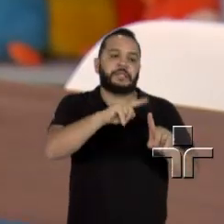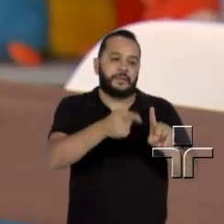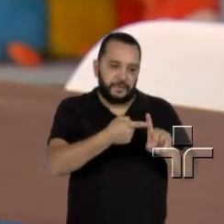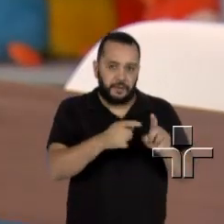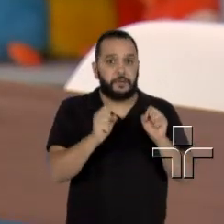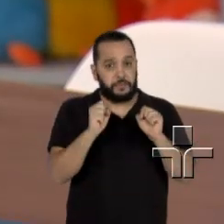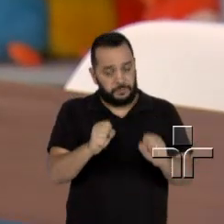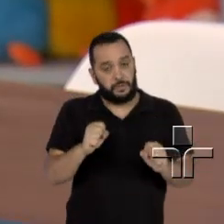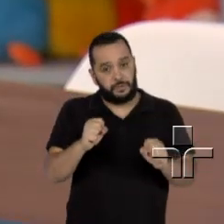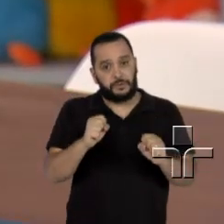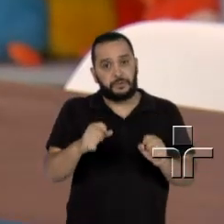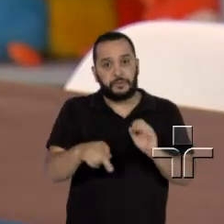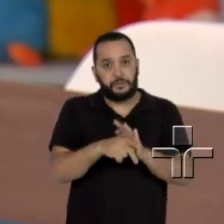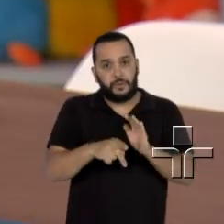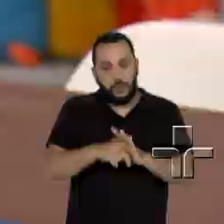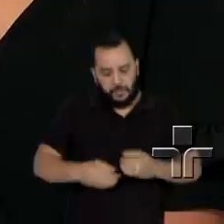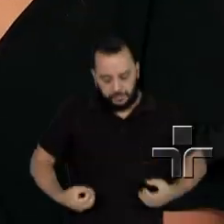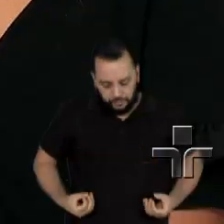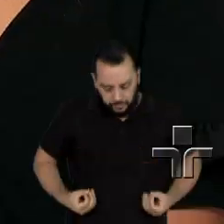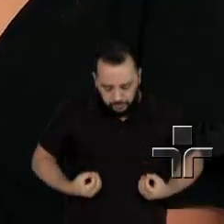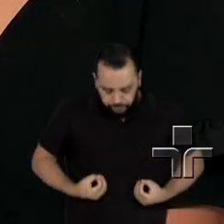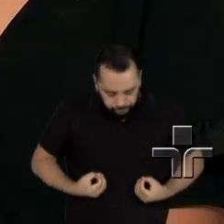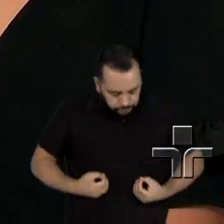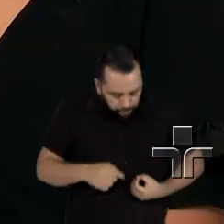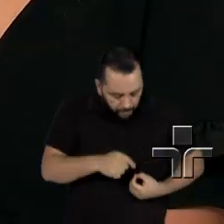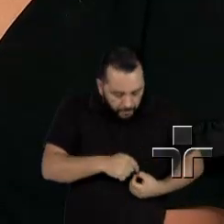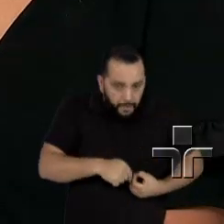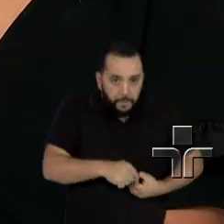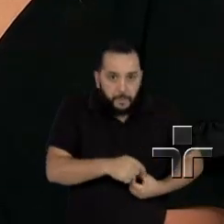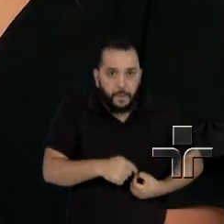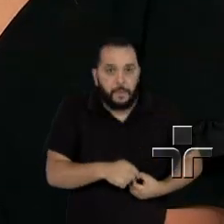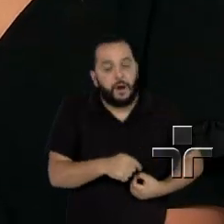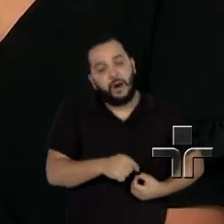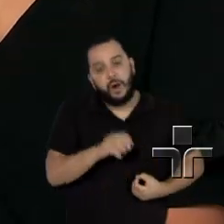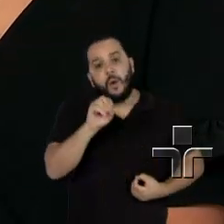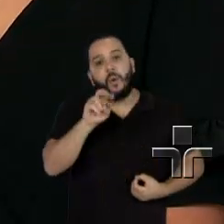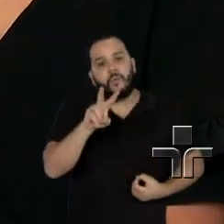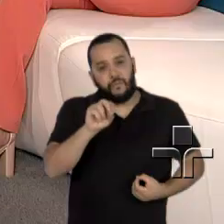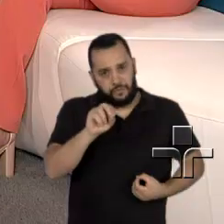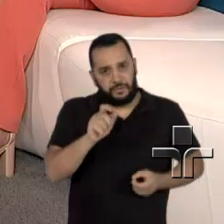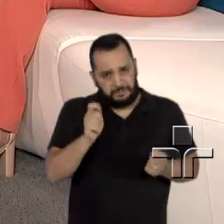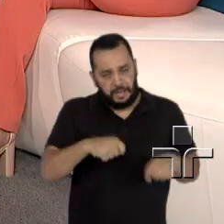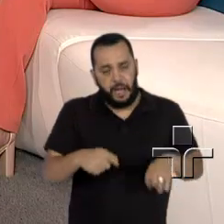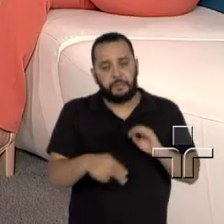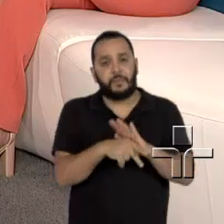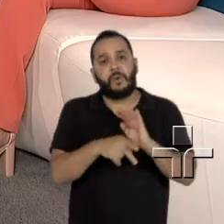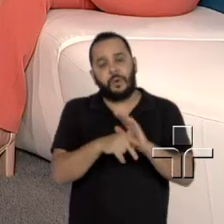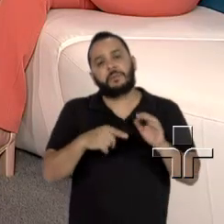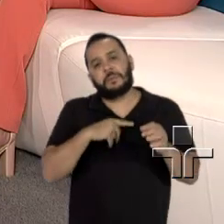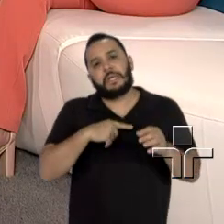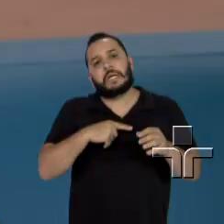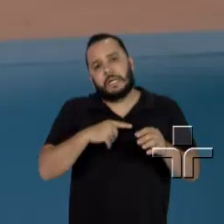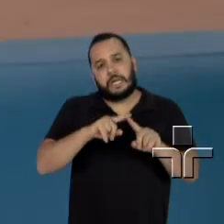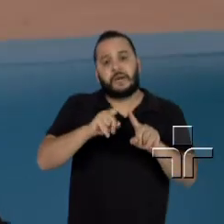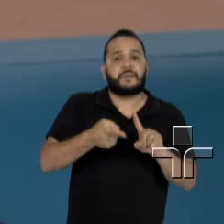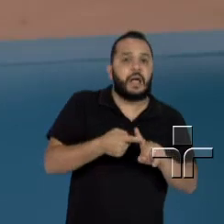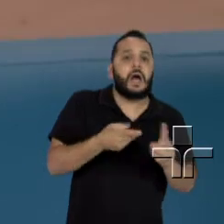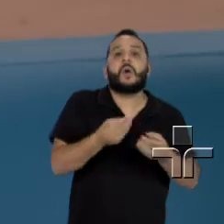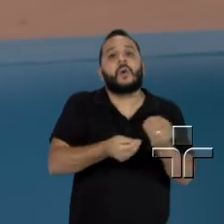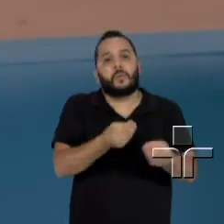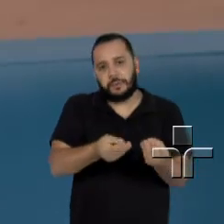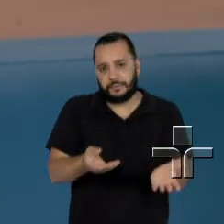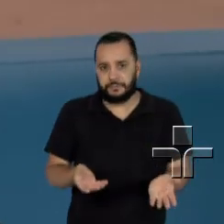engravidar com os próprios óvulos. Vamos falar, então, primeiro de como engravidar, aí depois a gente fala da gestação em si, né? Então,